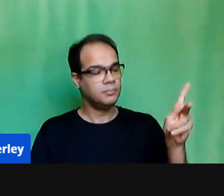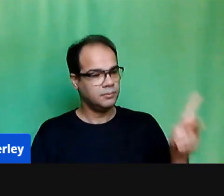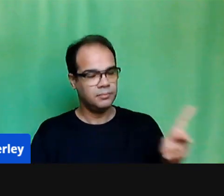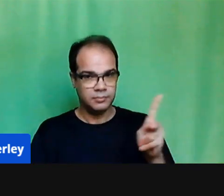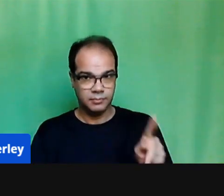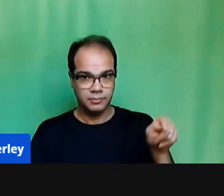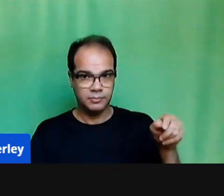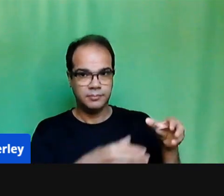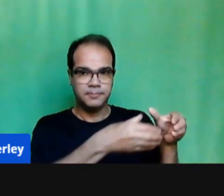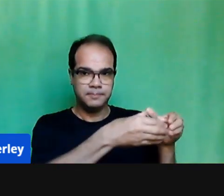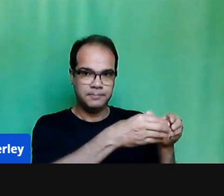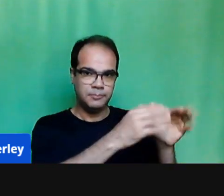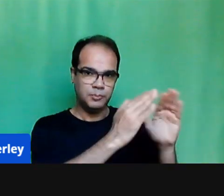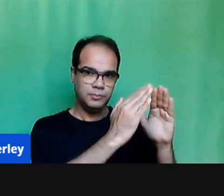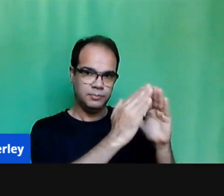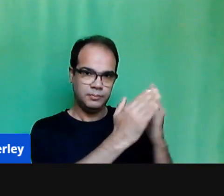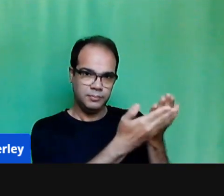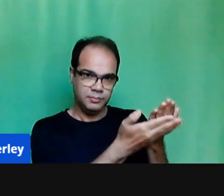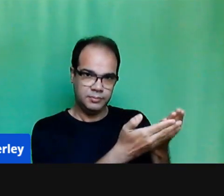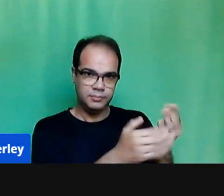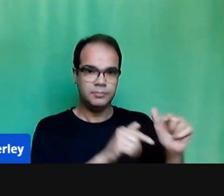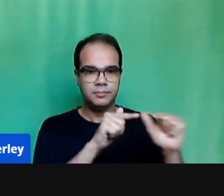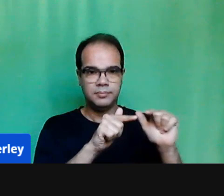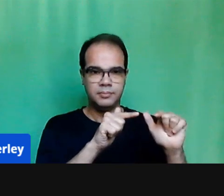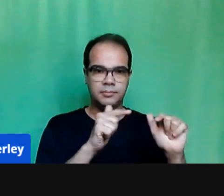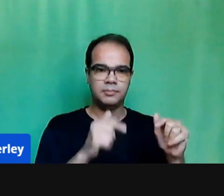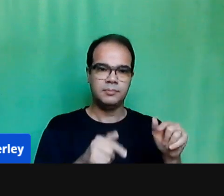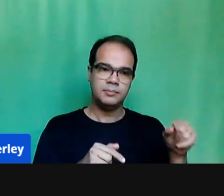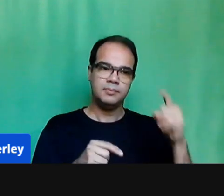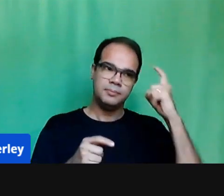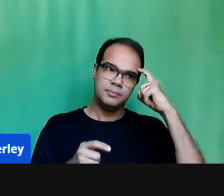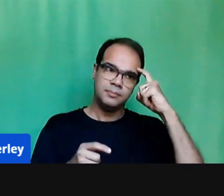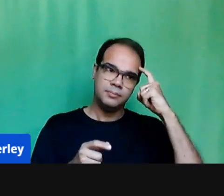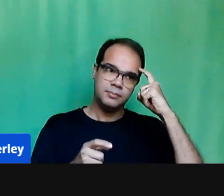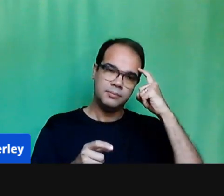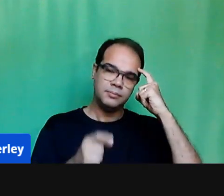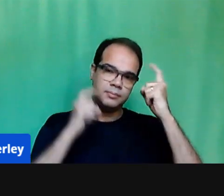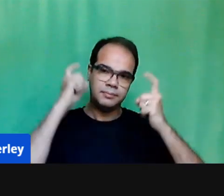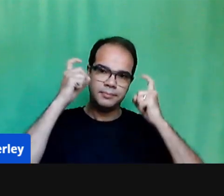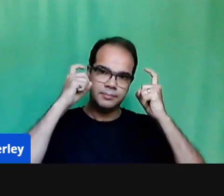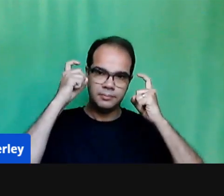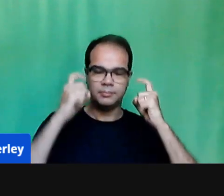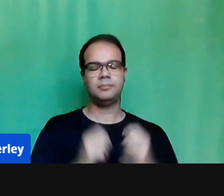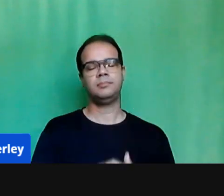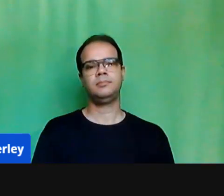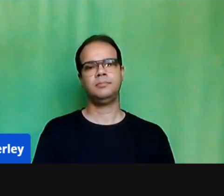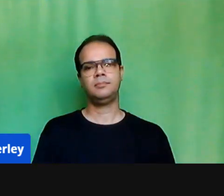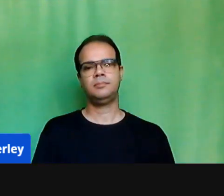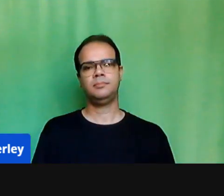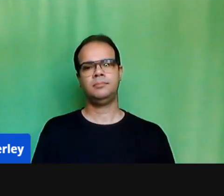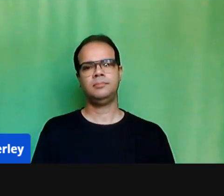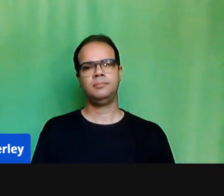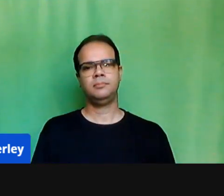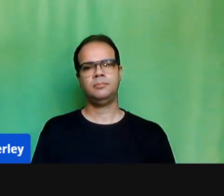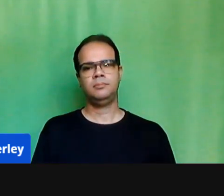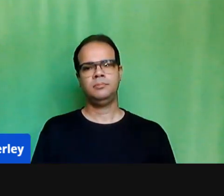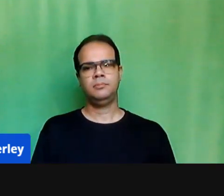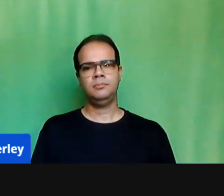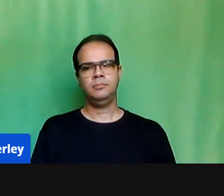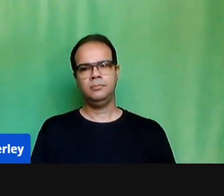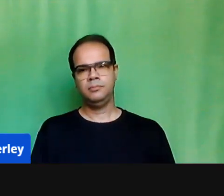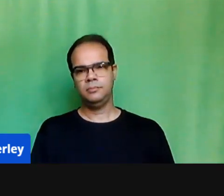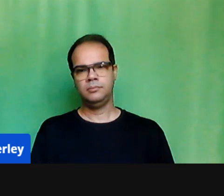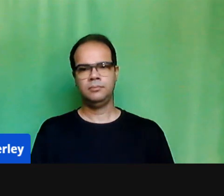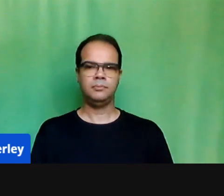esse caminho. E nós precisávamos ter sempre presente